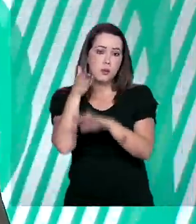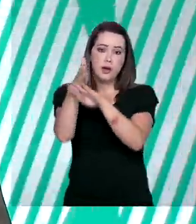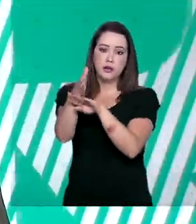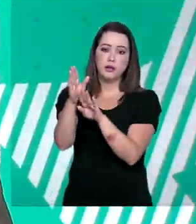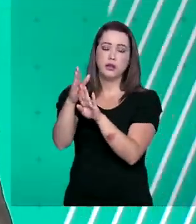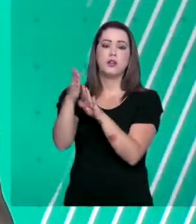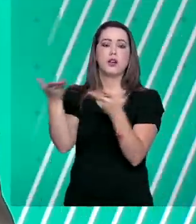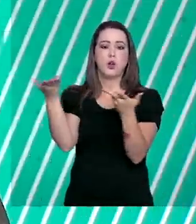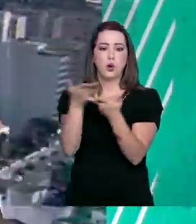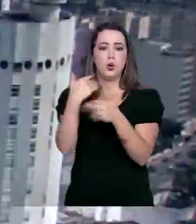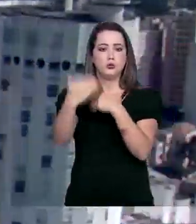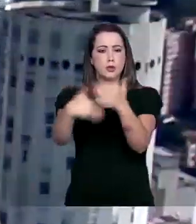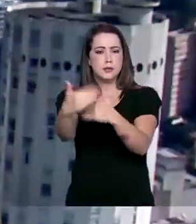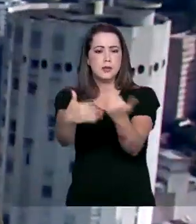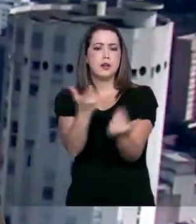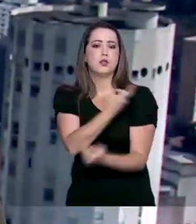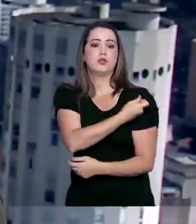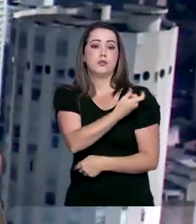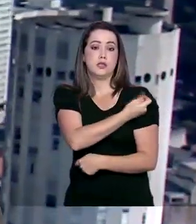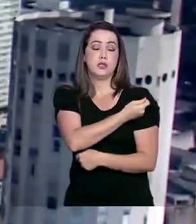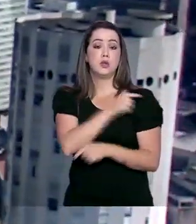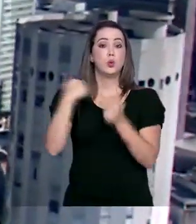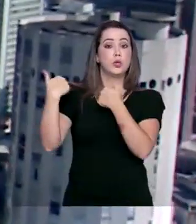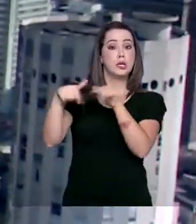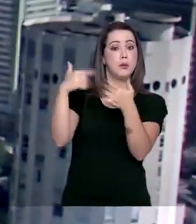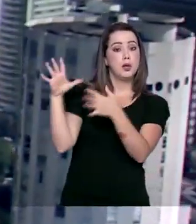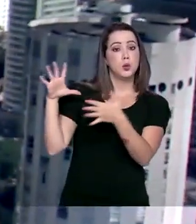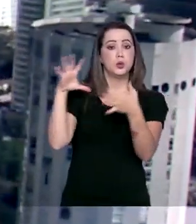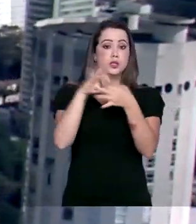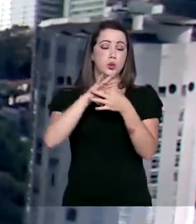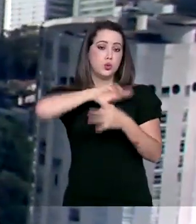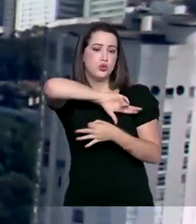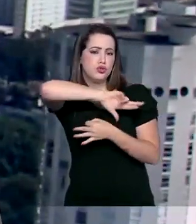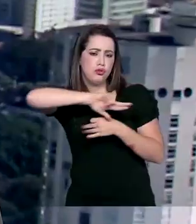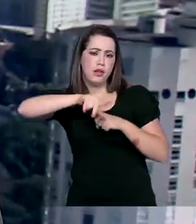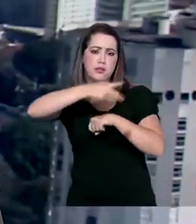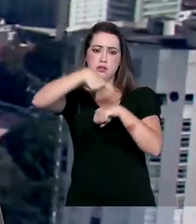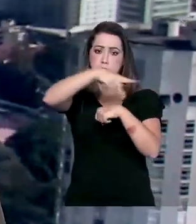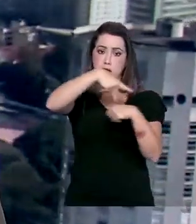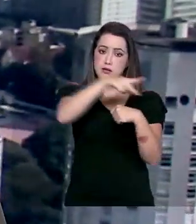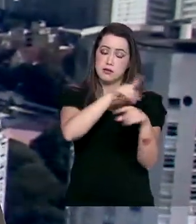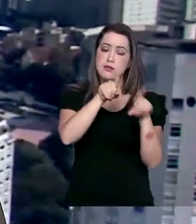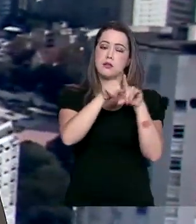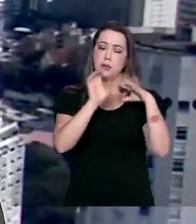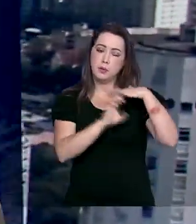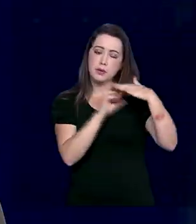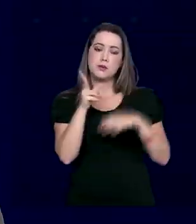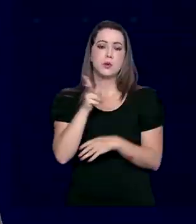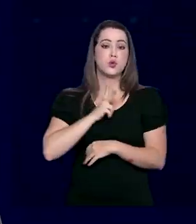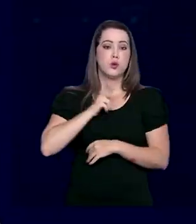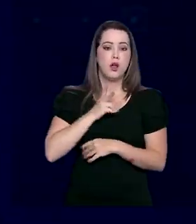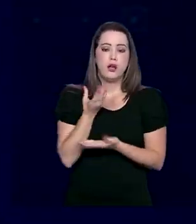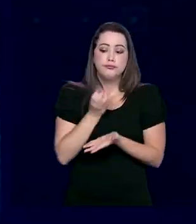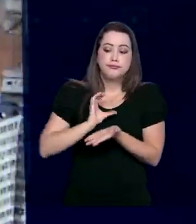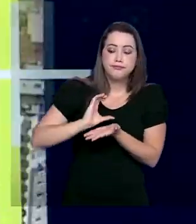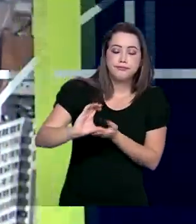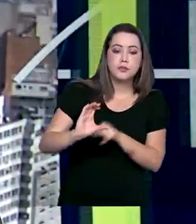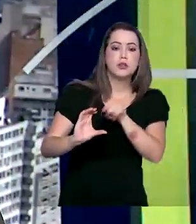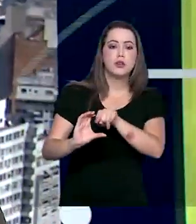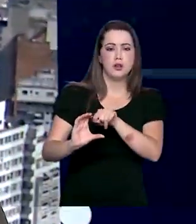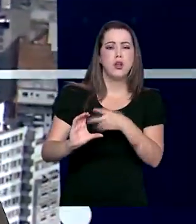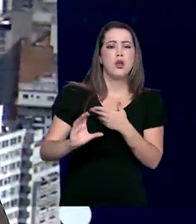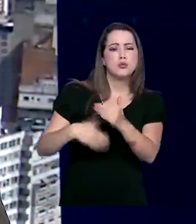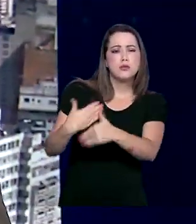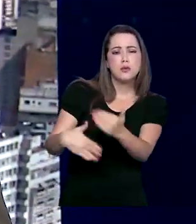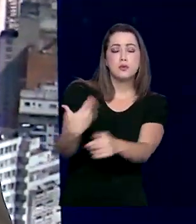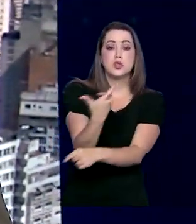de Acelerador de Vacinas, uma iniciativa conjunta de vários países e entidades privadas que estão investindo no desenvolvimento